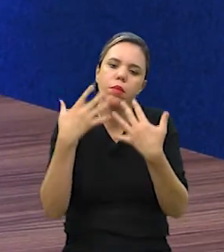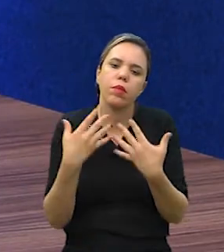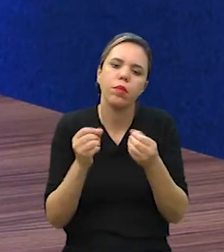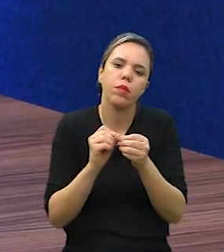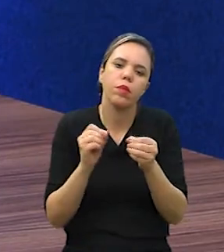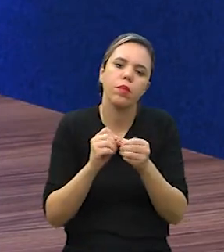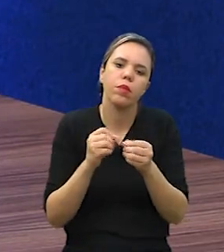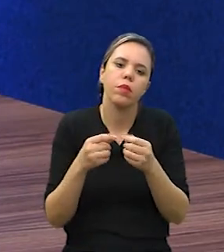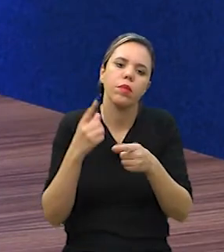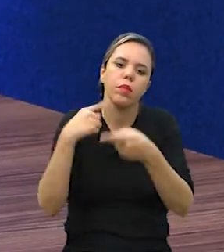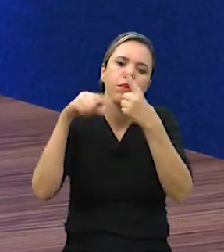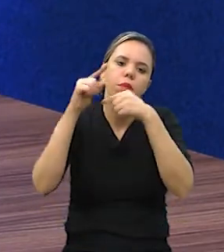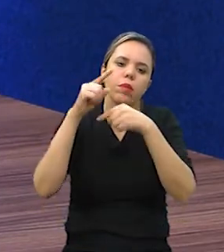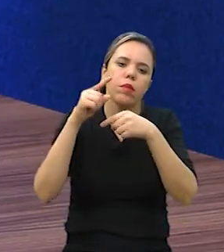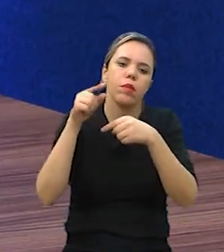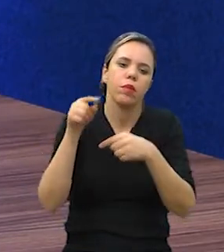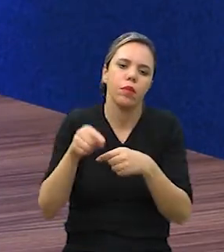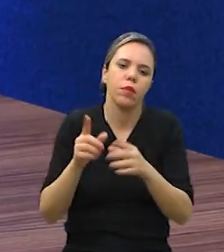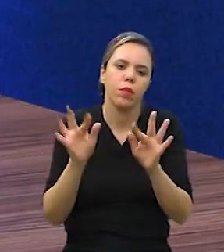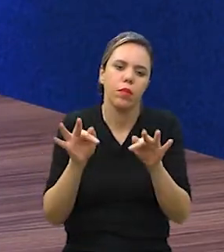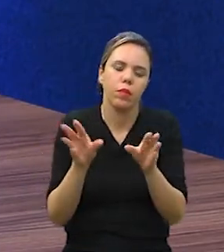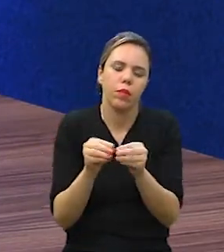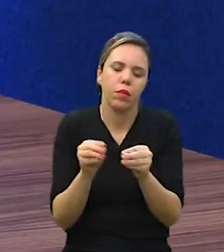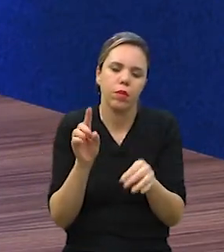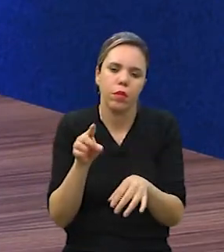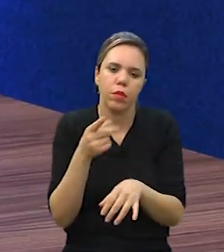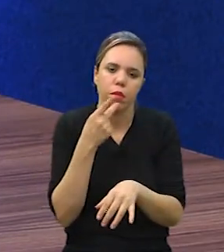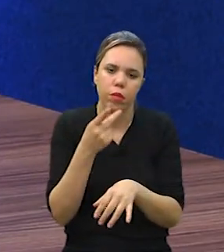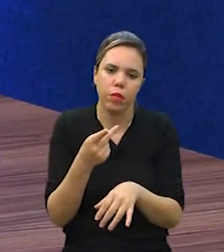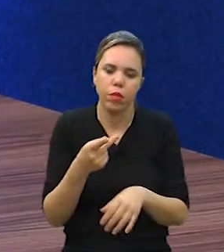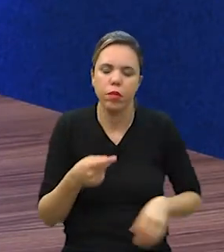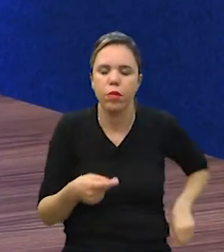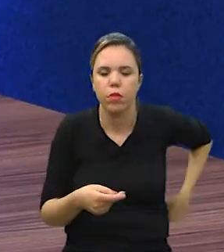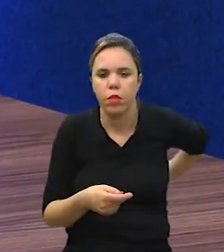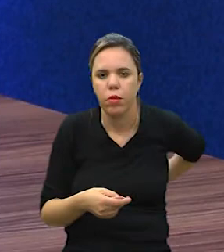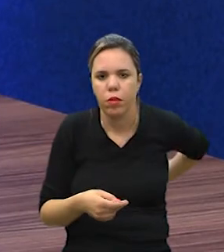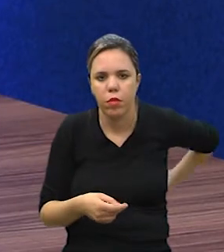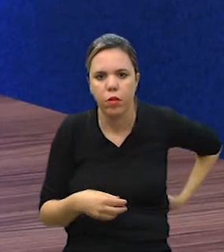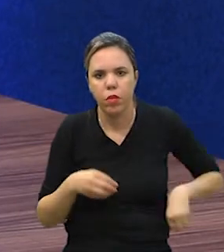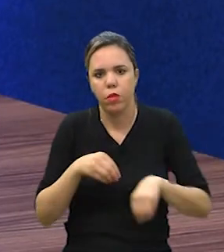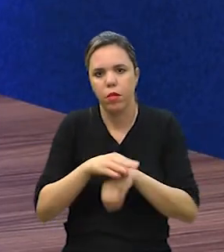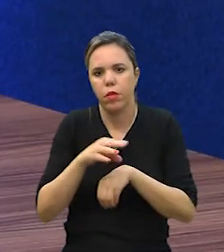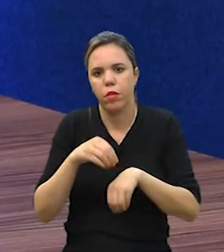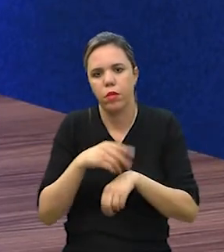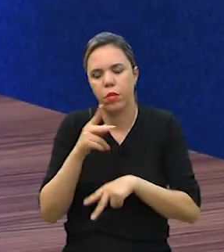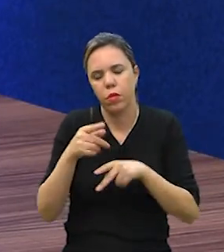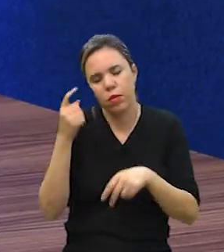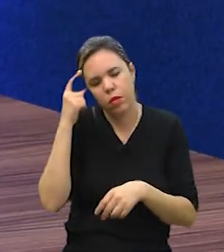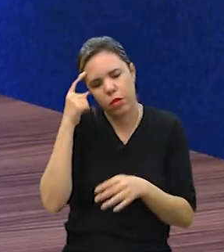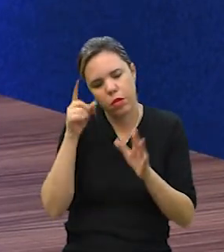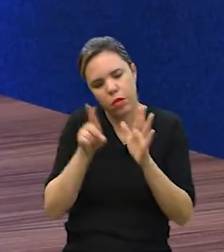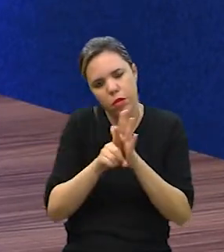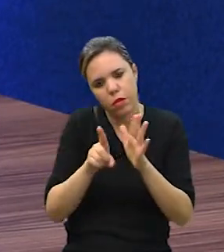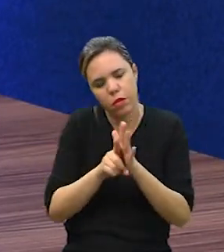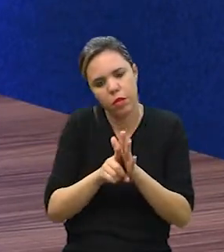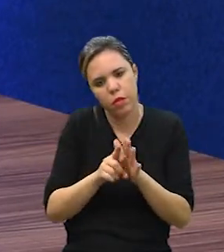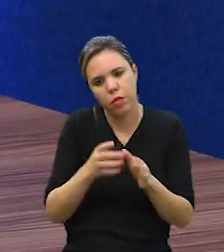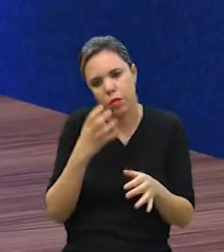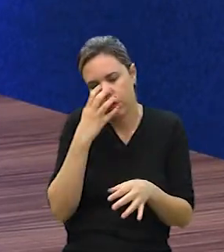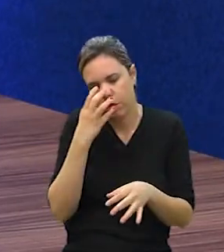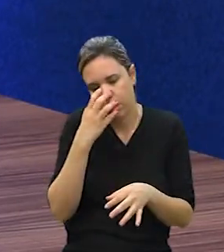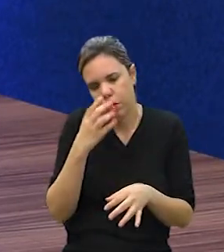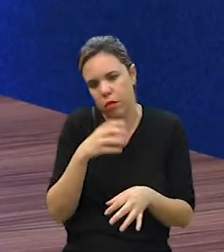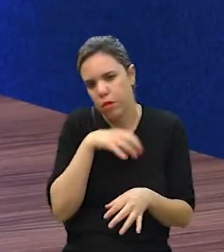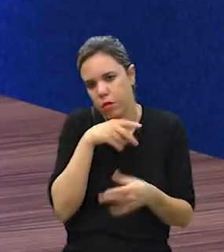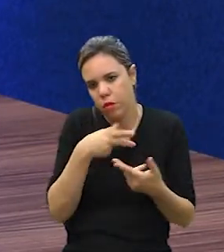contar como foi essa evolução. Para finalizar, eu só queria que você deixasse aí muitos tutores pensando, já que os